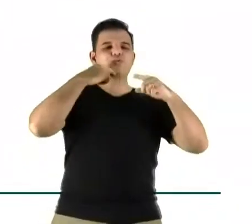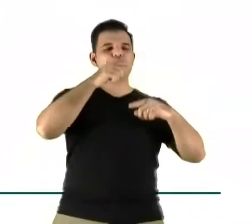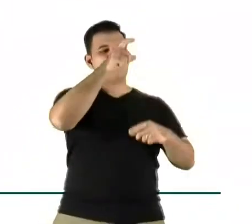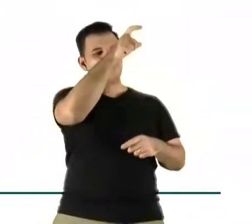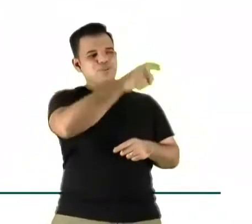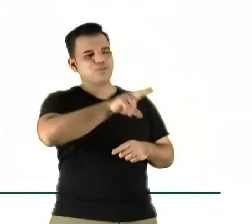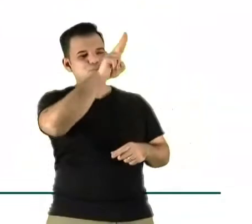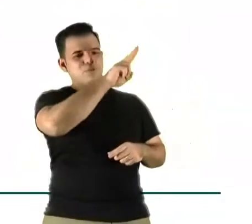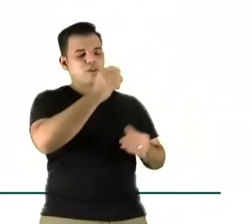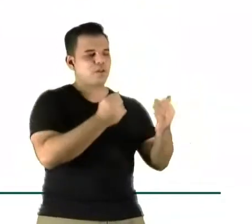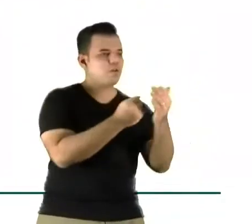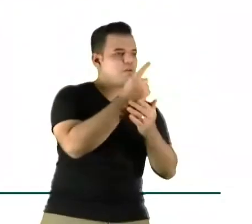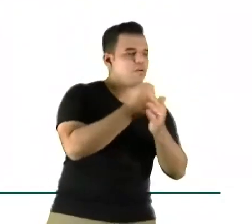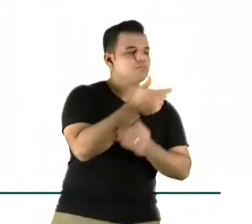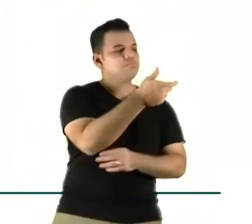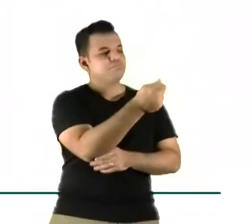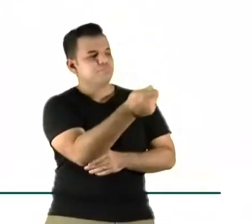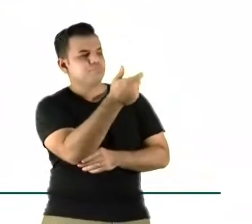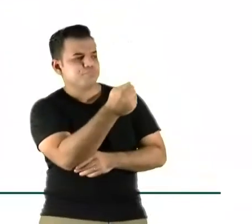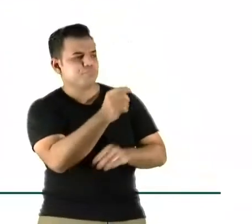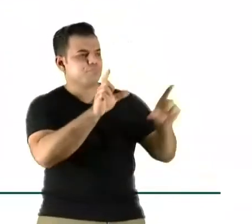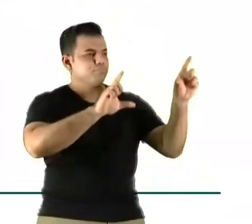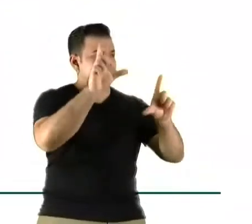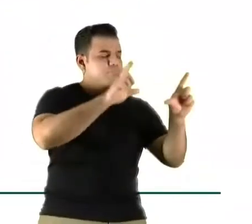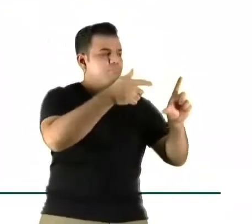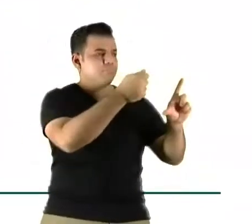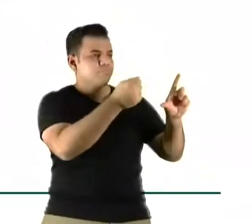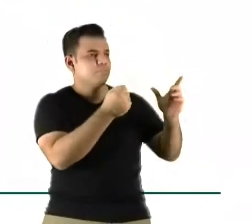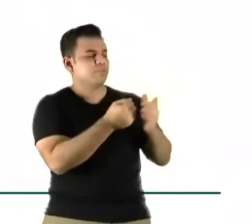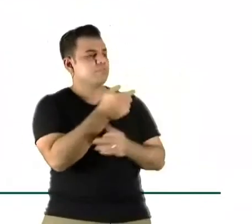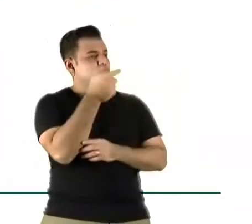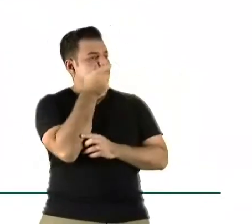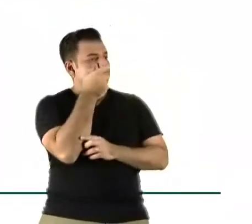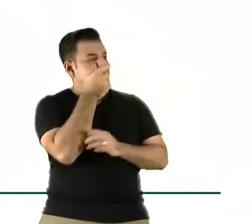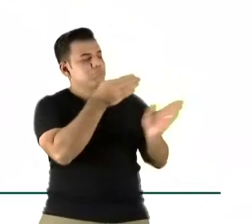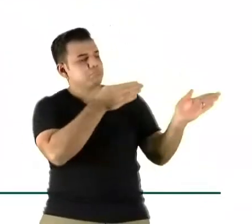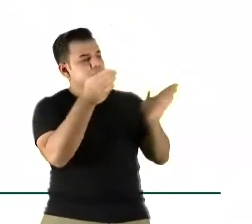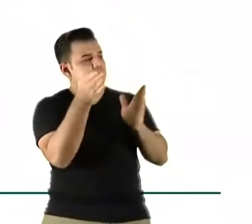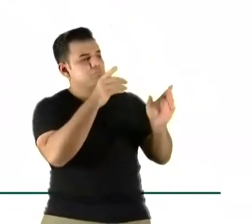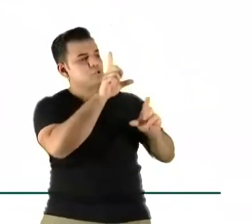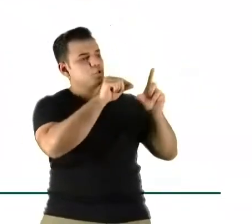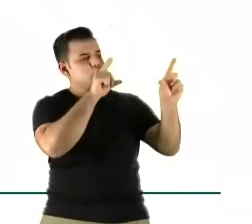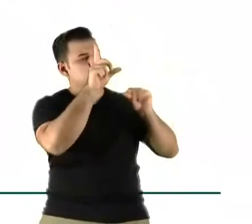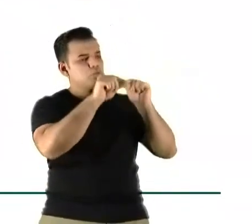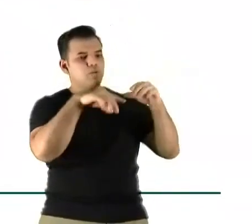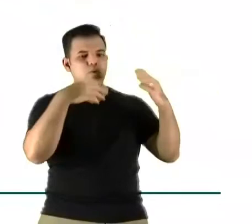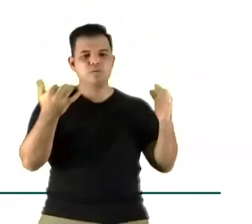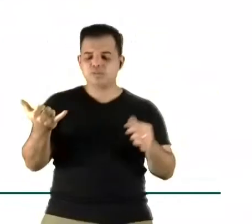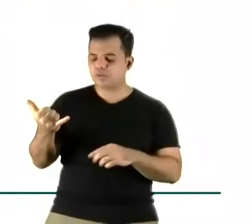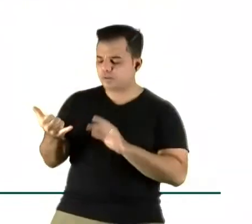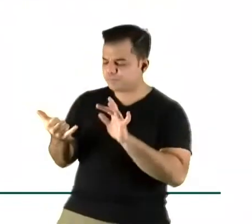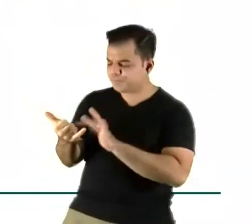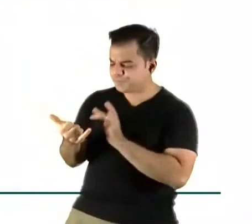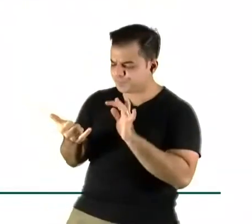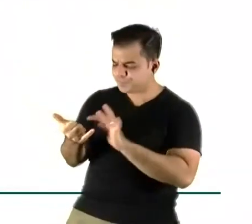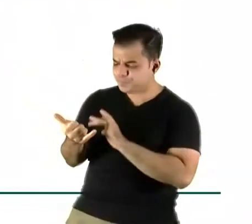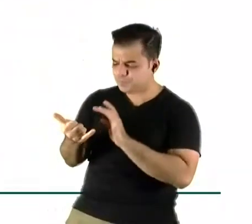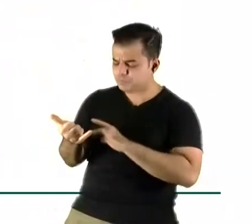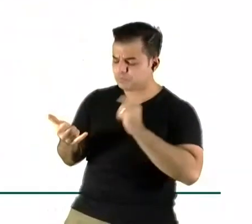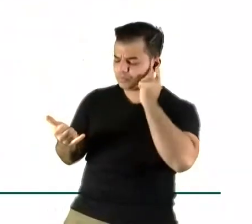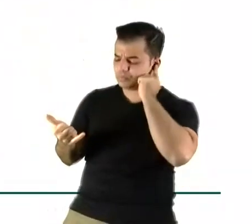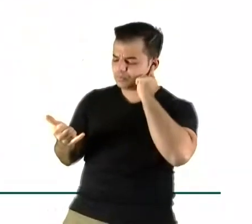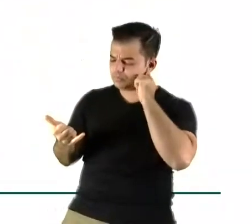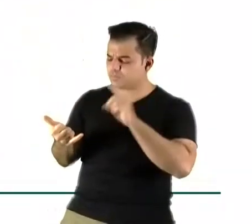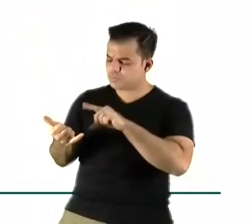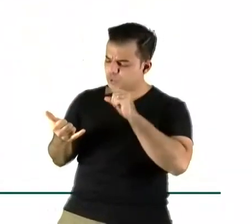Você vai lá, você está com o controle celular ou o browser na mão e você está selecionando o quer assistir. Mas nos bastidores e nesse